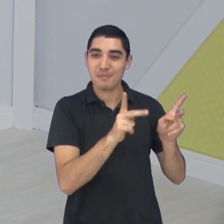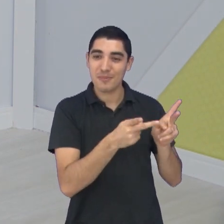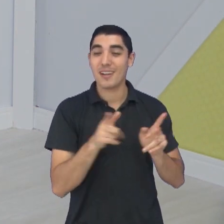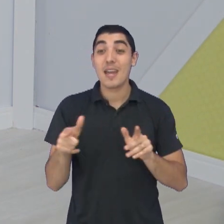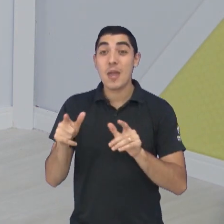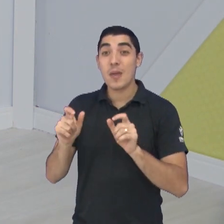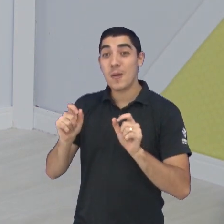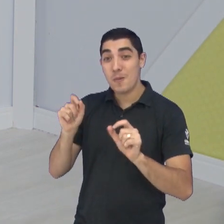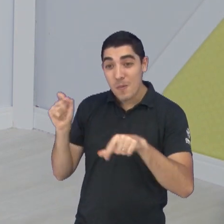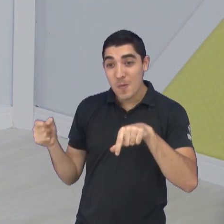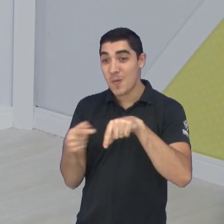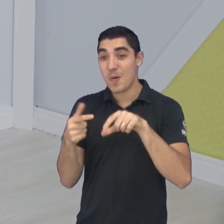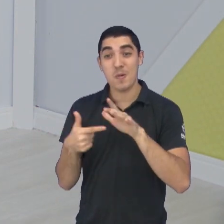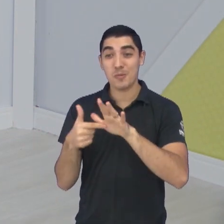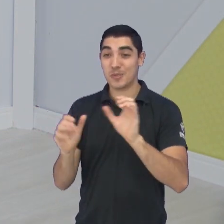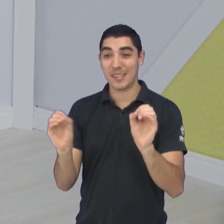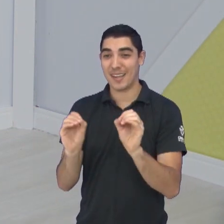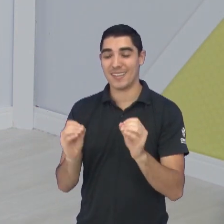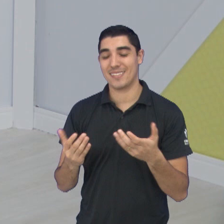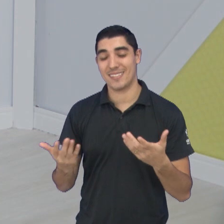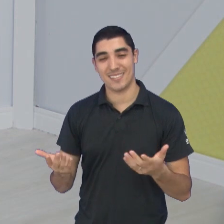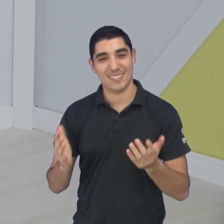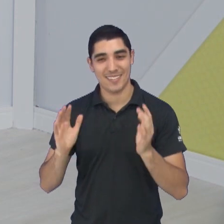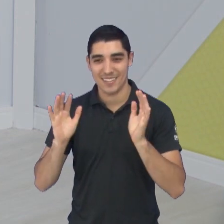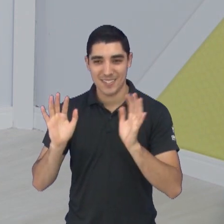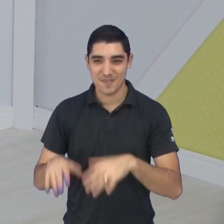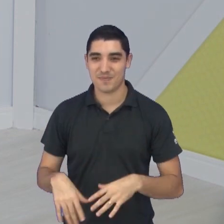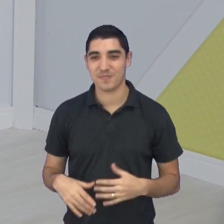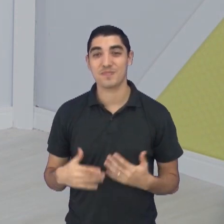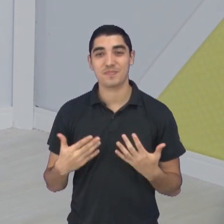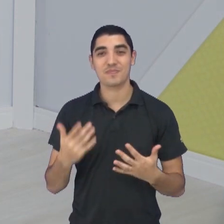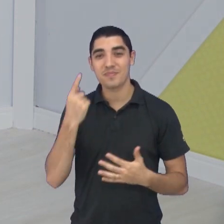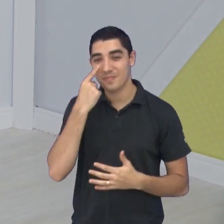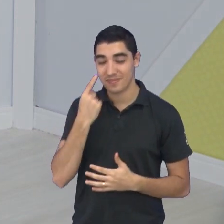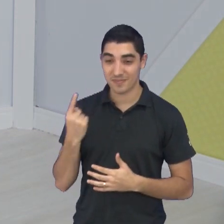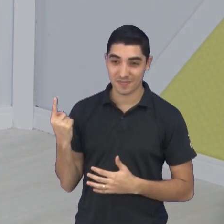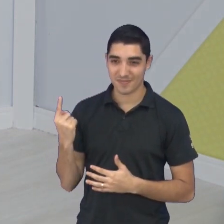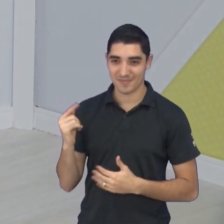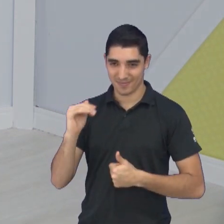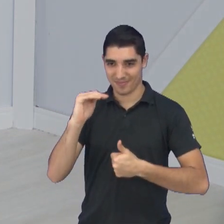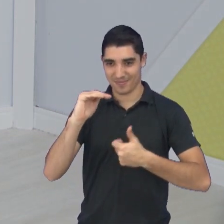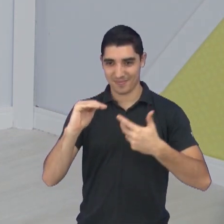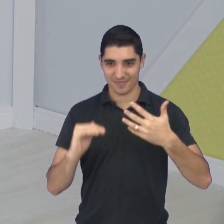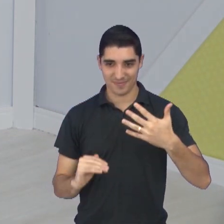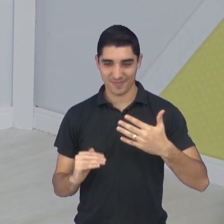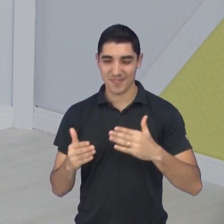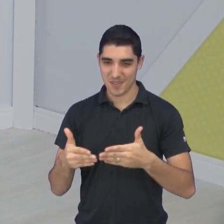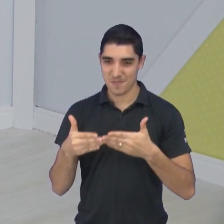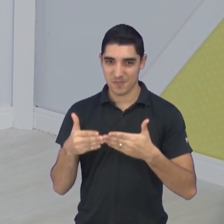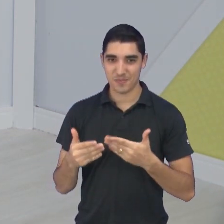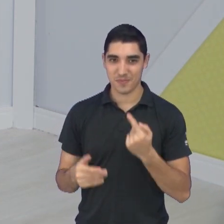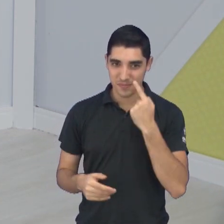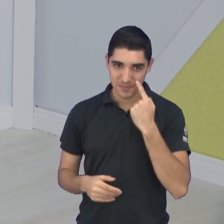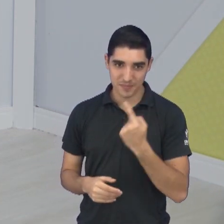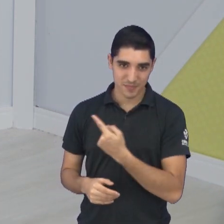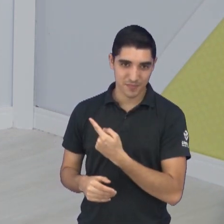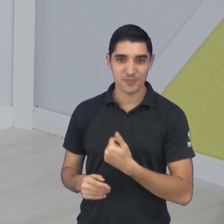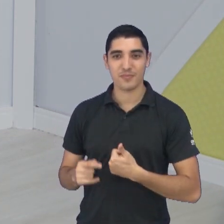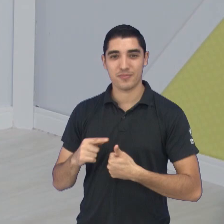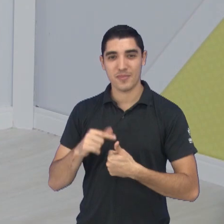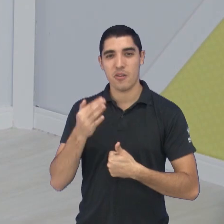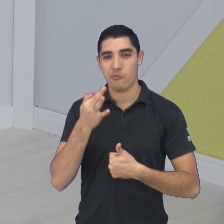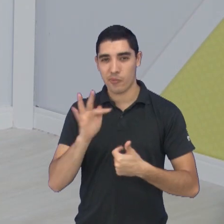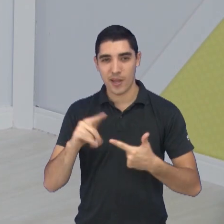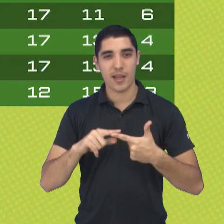Beleza. Que beleza. Mas, classificou. Deixa eu ver a tabela. Coloca aí, Beté, com a tabela para a gente, por gentileza. Para a gente ver, olha só. Ali,